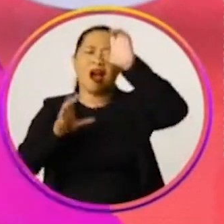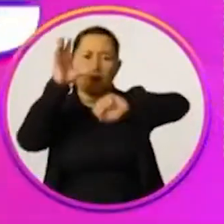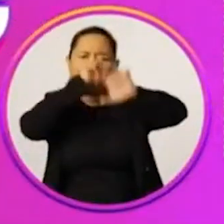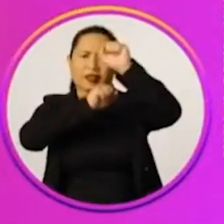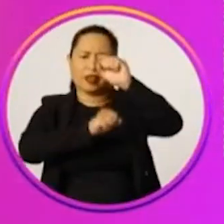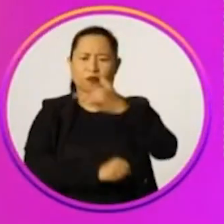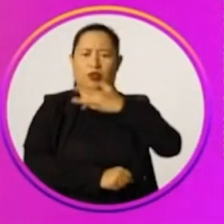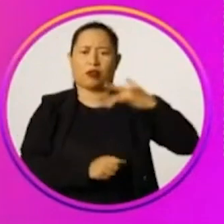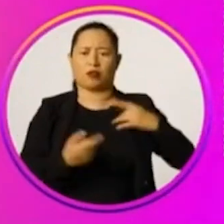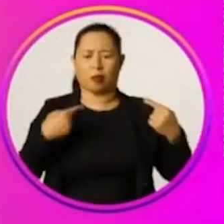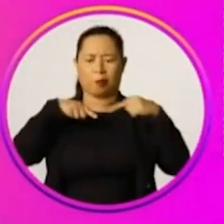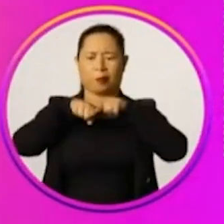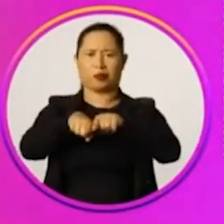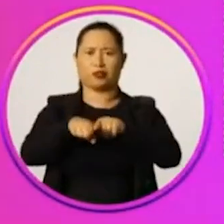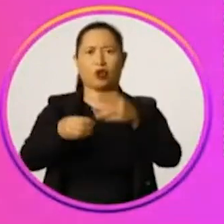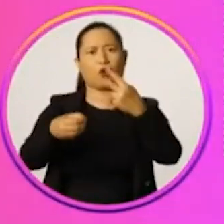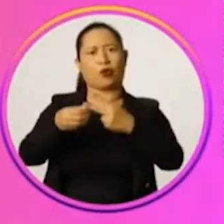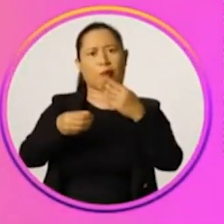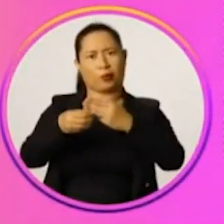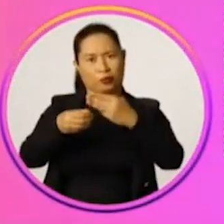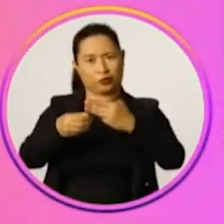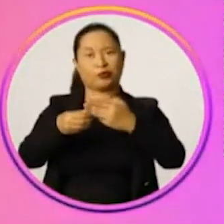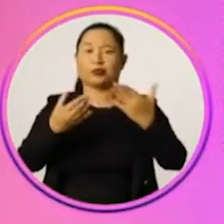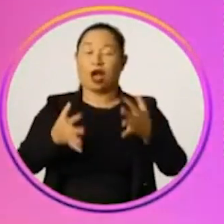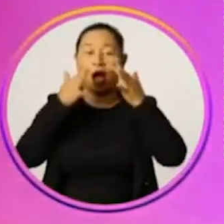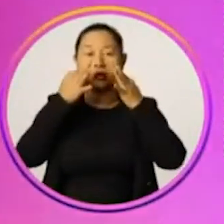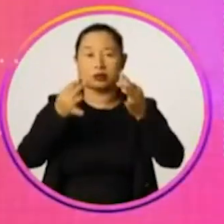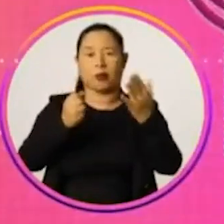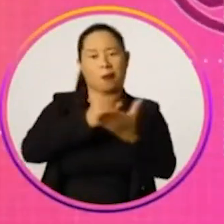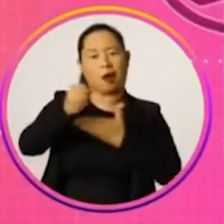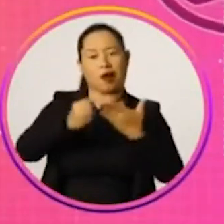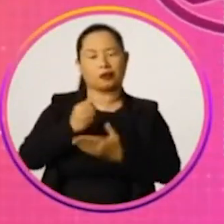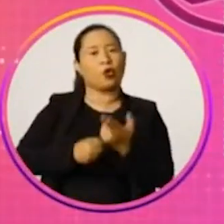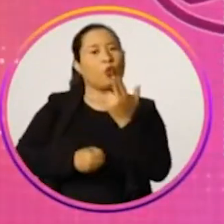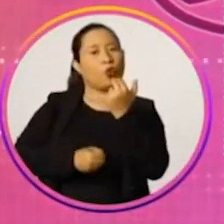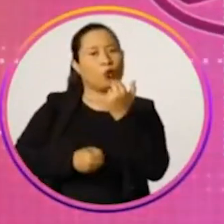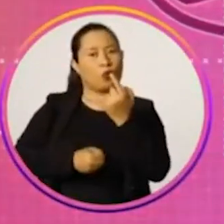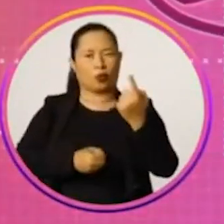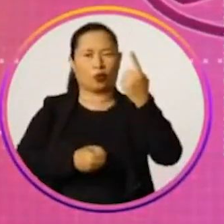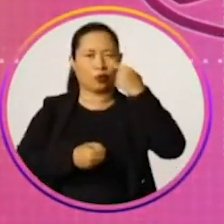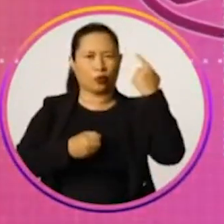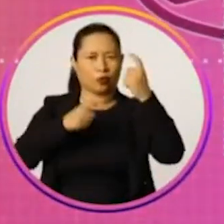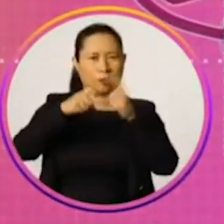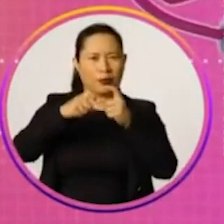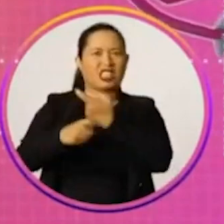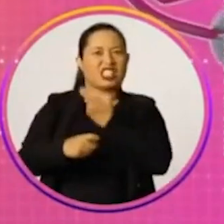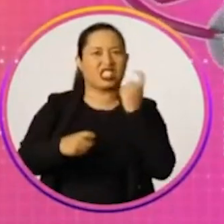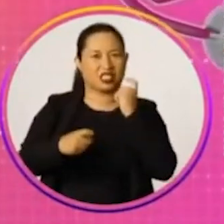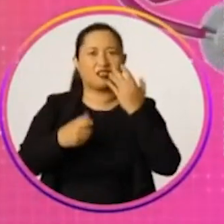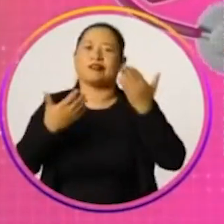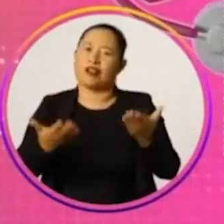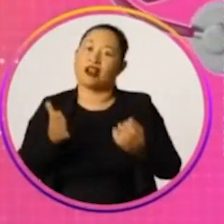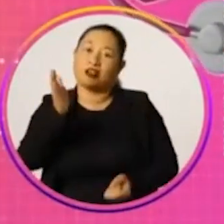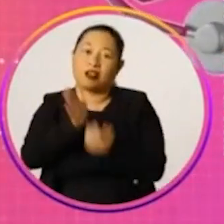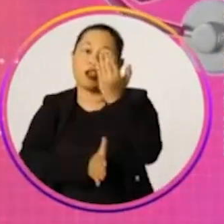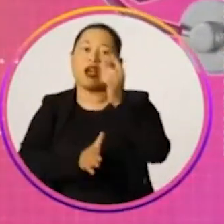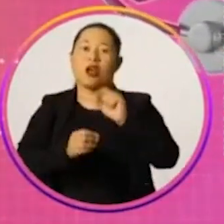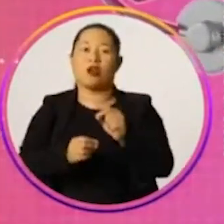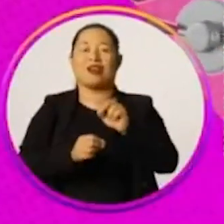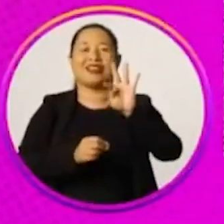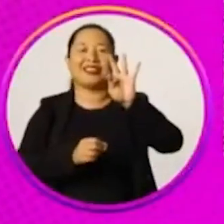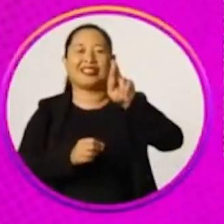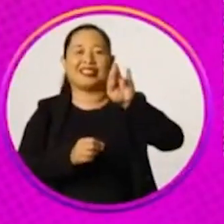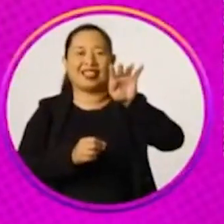programa Aprender com Saúde em parceria com os municípios. Com atenção básica, nutrição, oftalmologista e dentista.